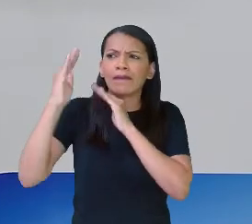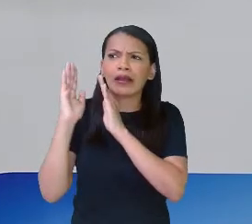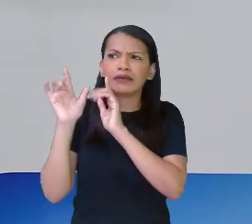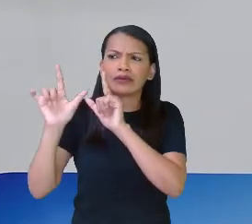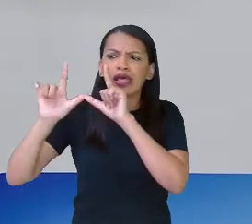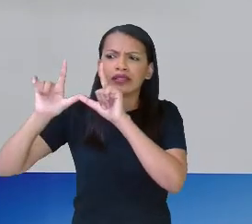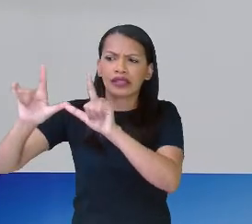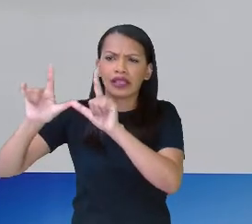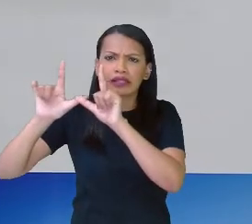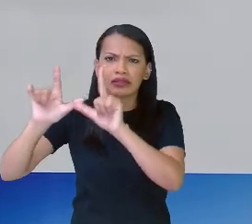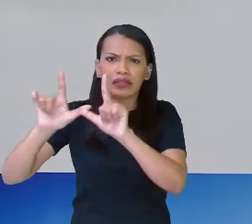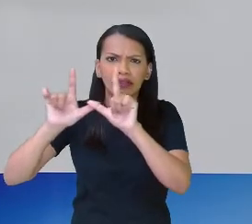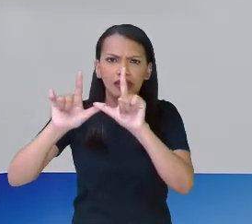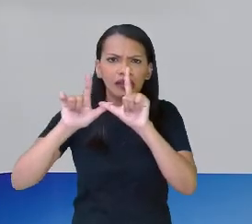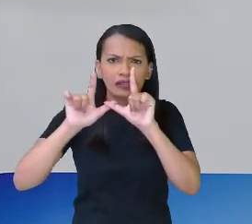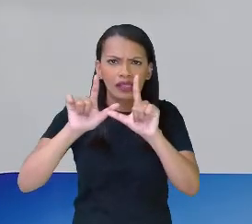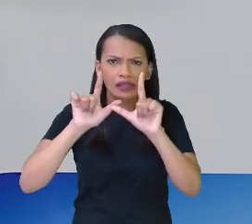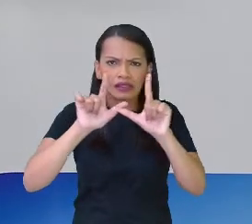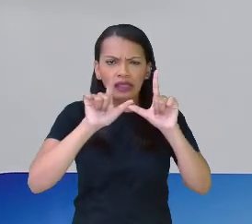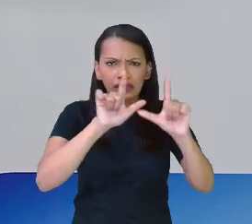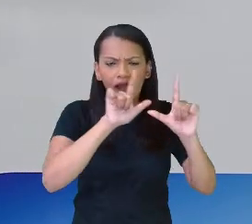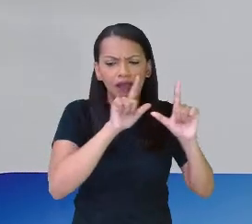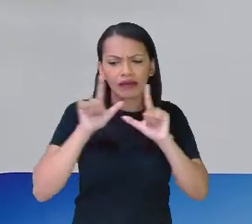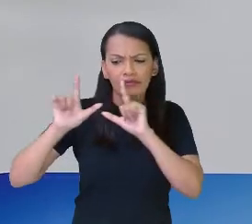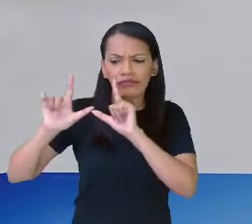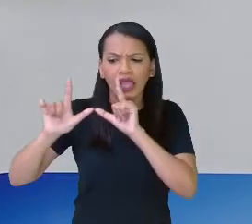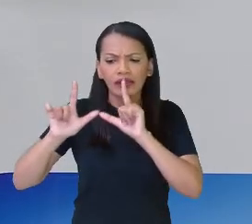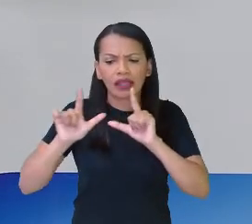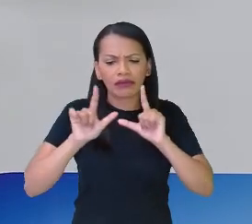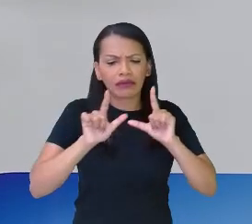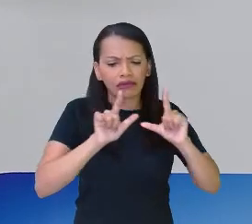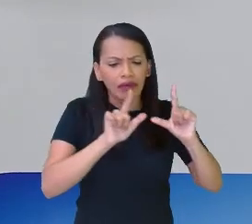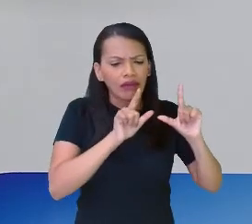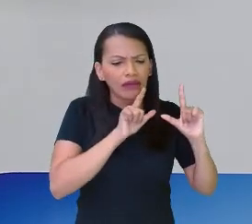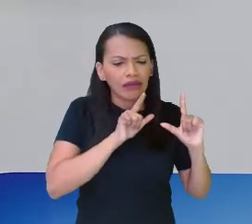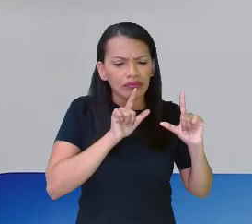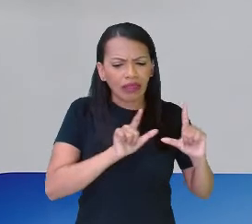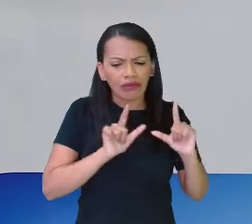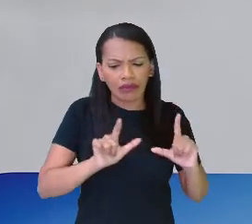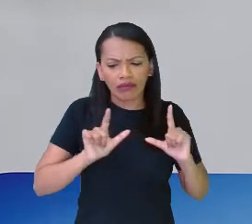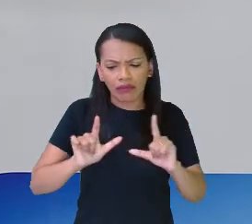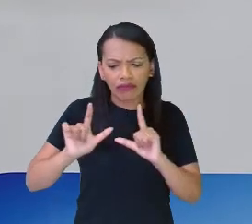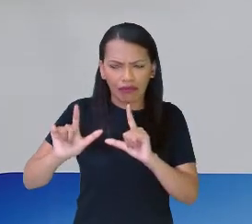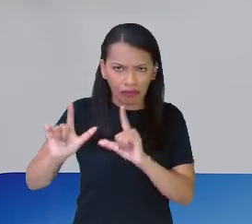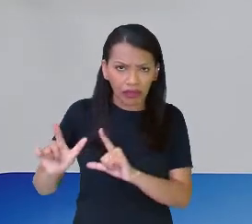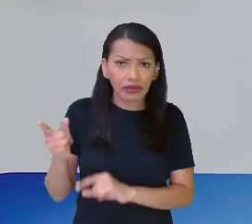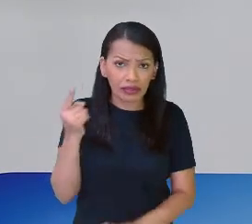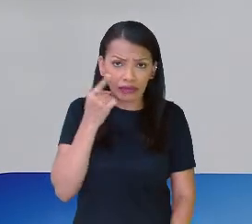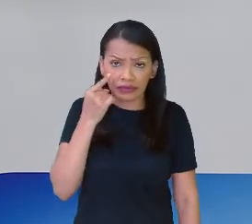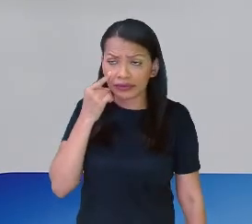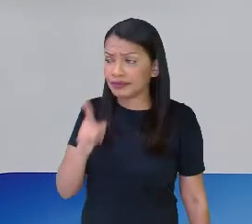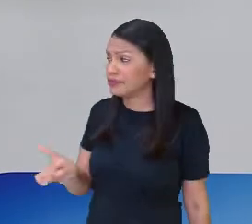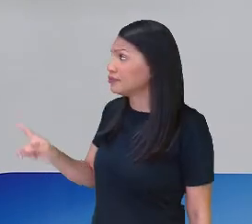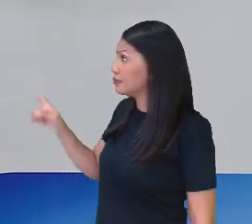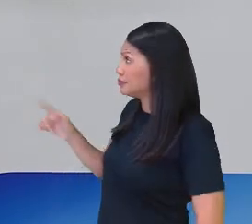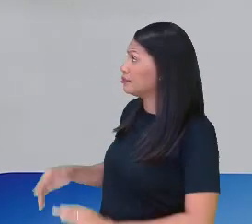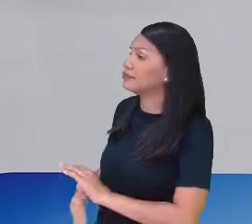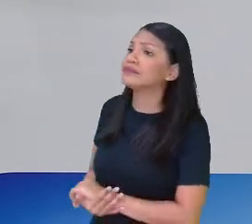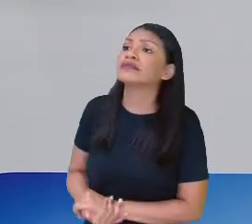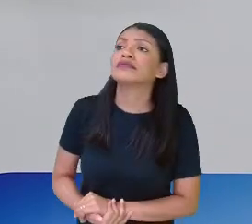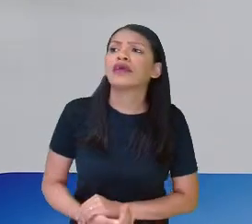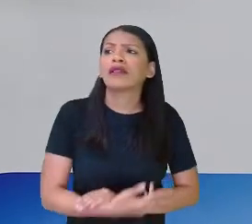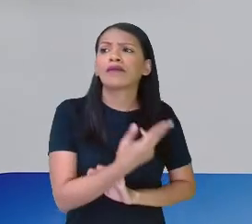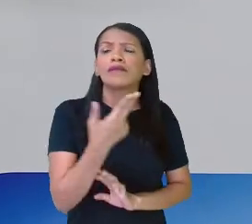colocando pequenas pedras, são umas pedras, né, que são chamadas de